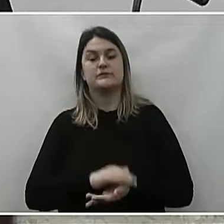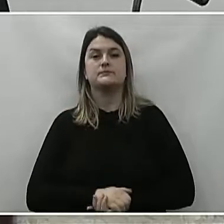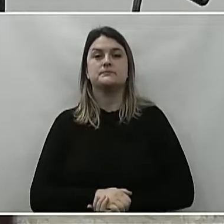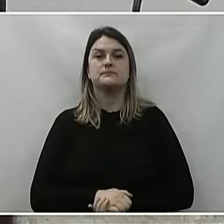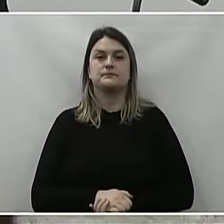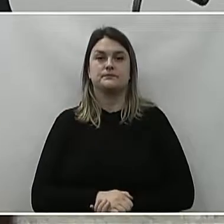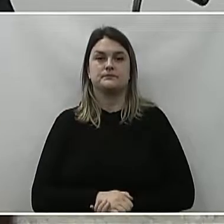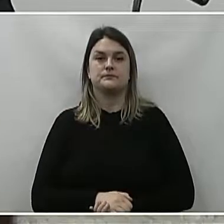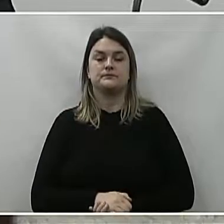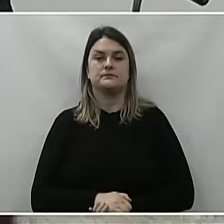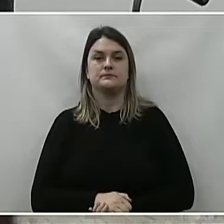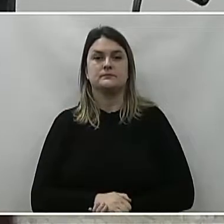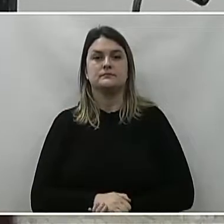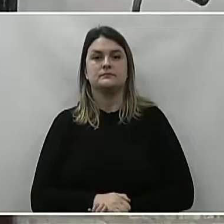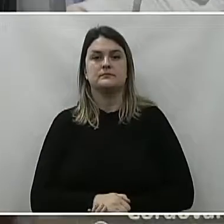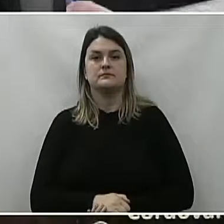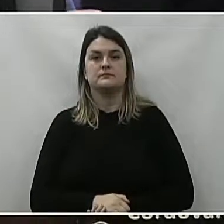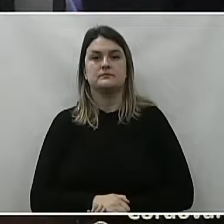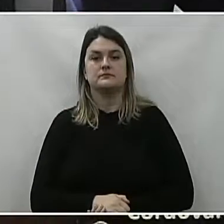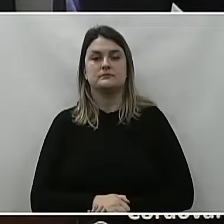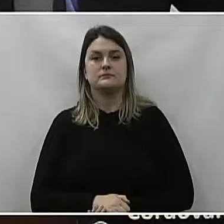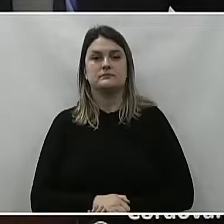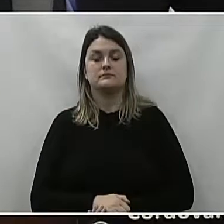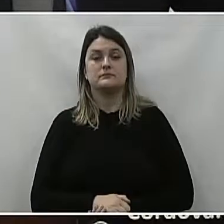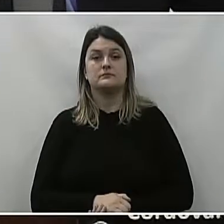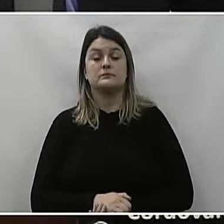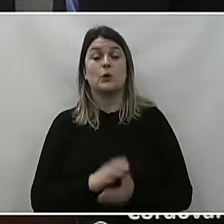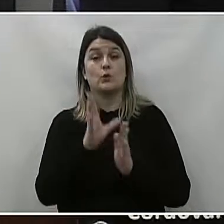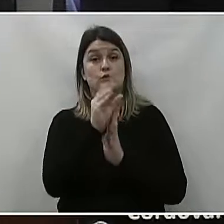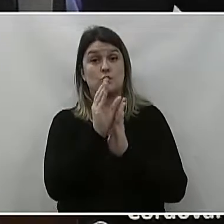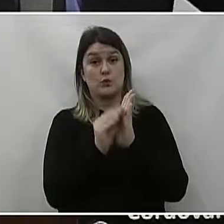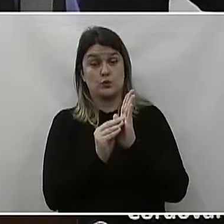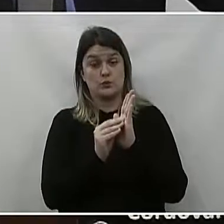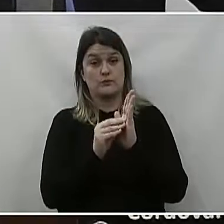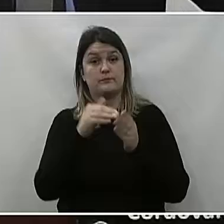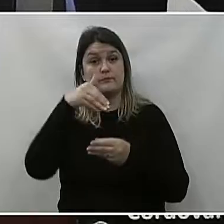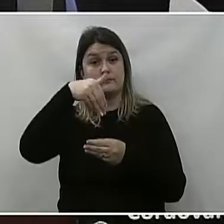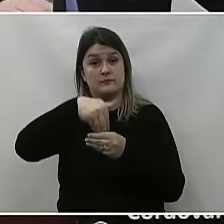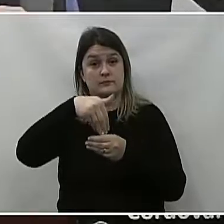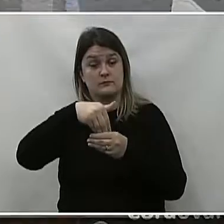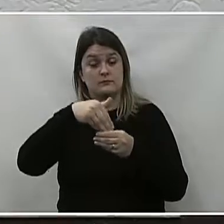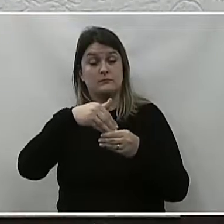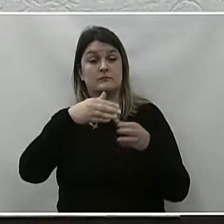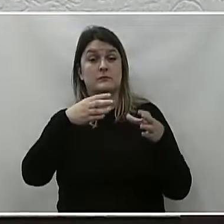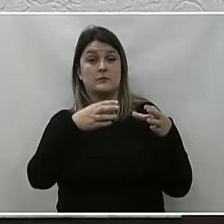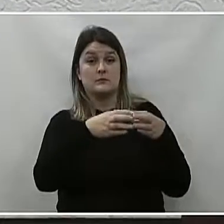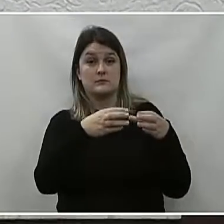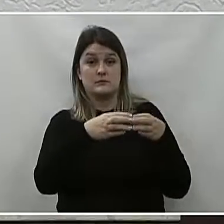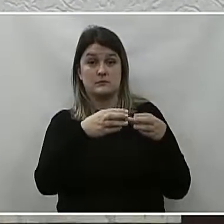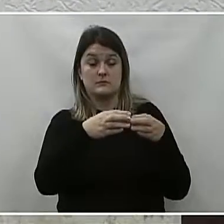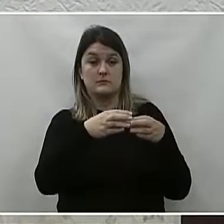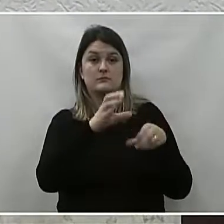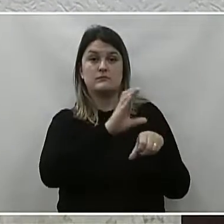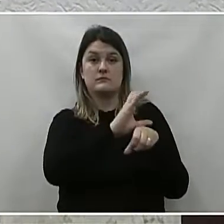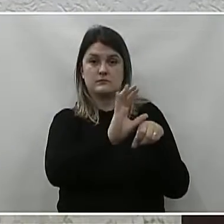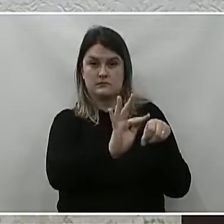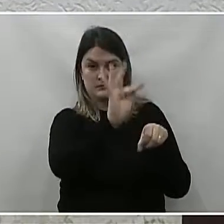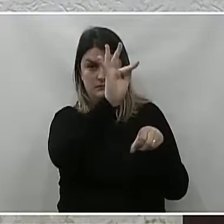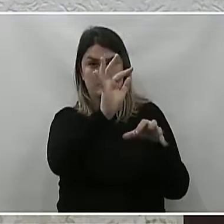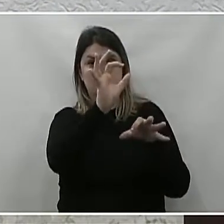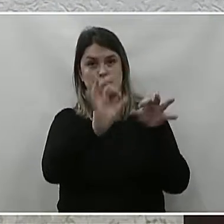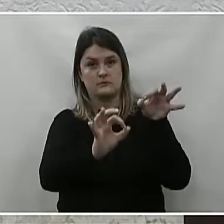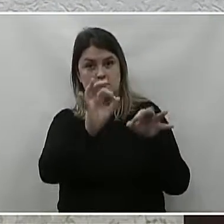nesta sessão extraordinária. Matéria da Ordoide. Votação do parecer fundamentado da Comissão de Constituição,